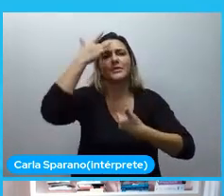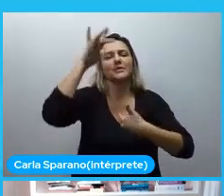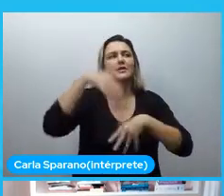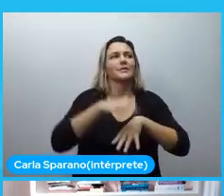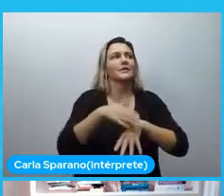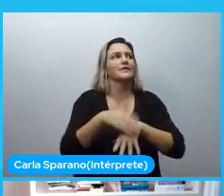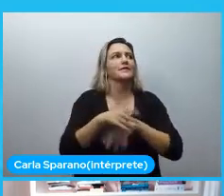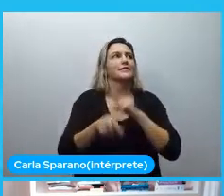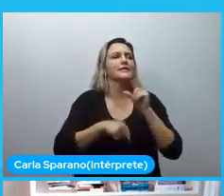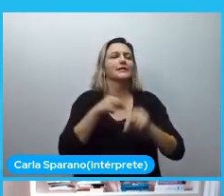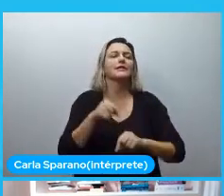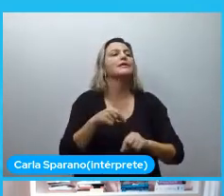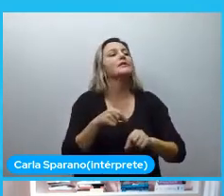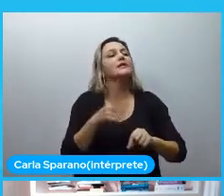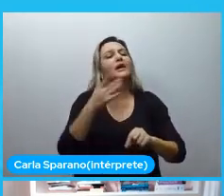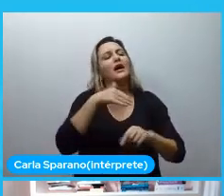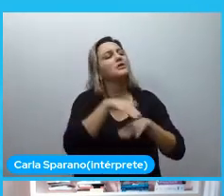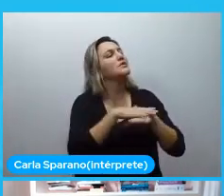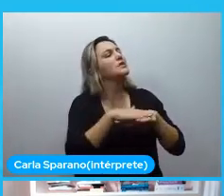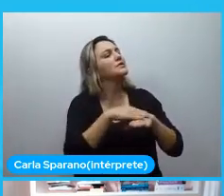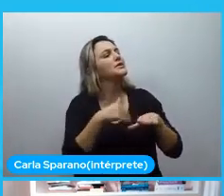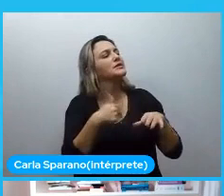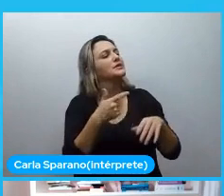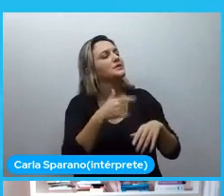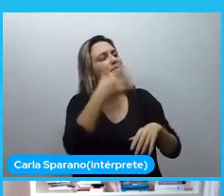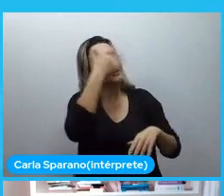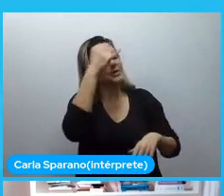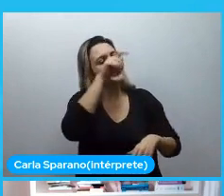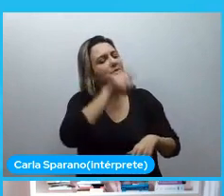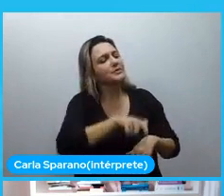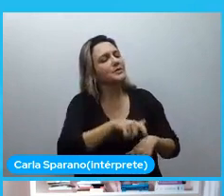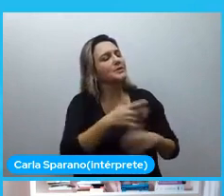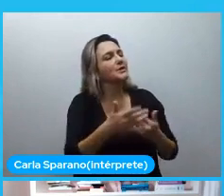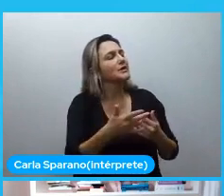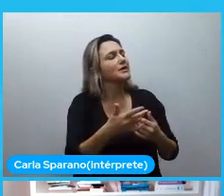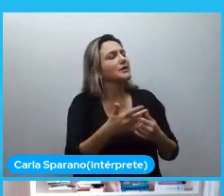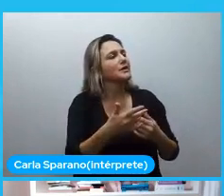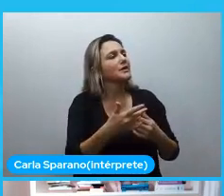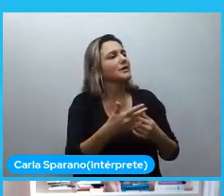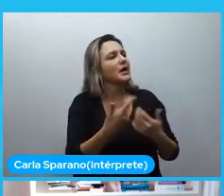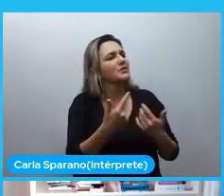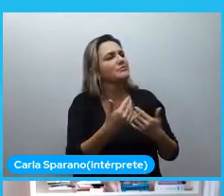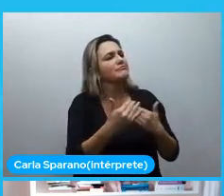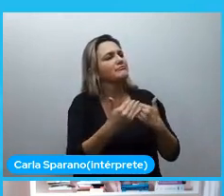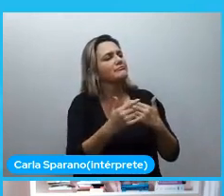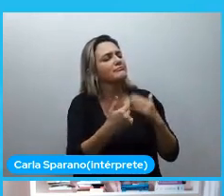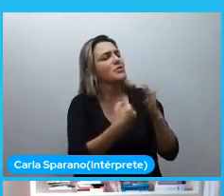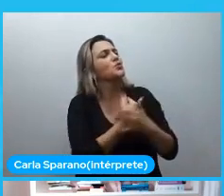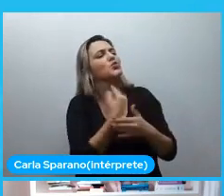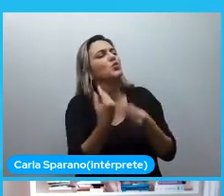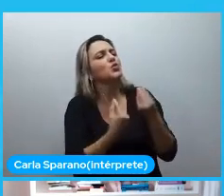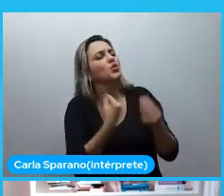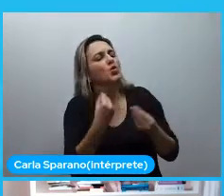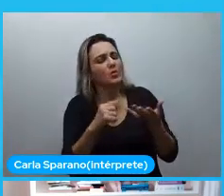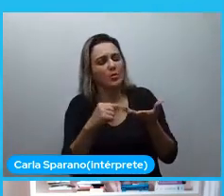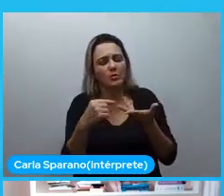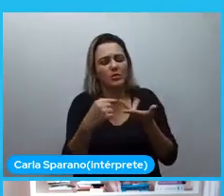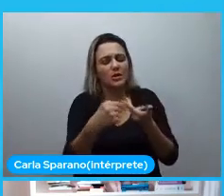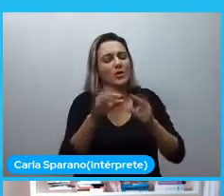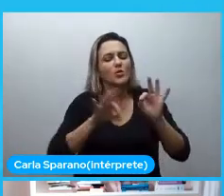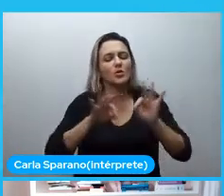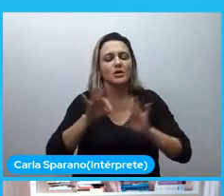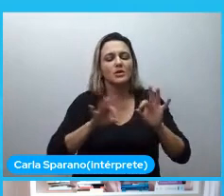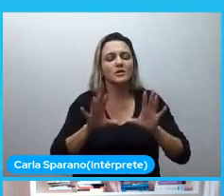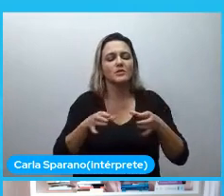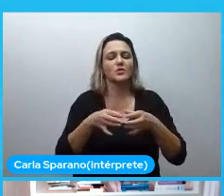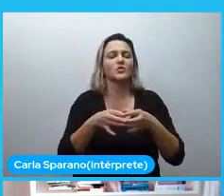perguntou, tá, mas vamos falar aqui sobre como é que vocês estão organizando a comunidade de vocês. Quais são os canais que vocês divulgam os